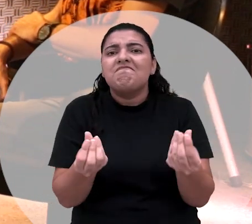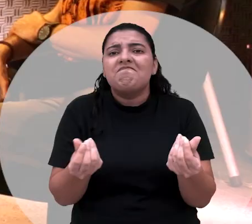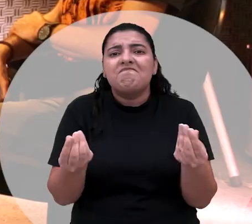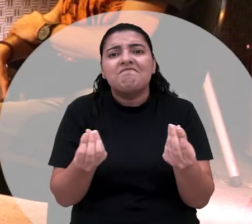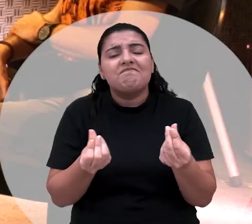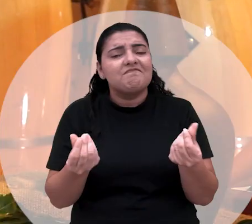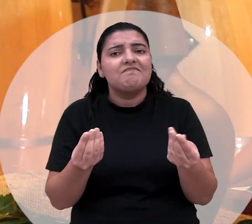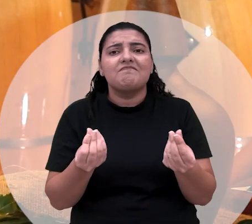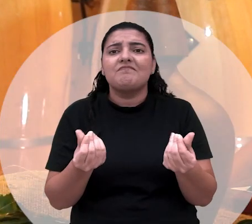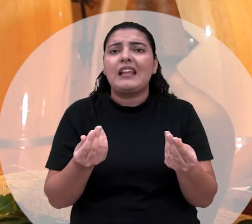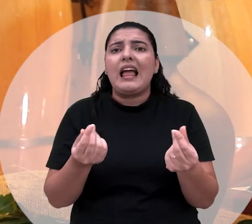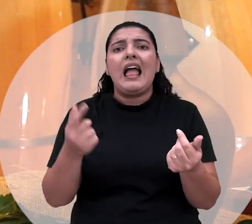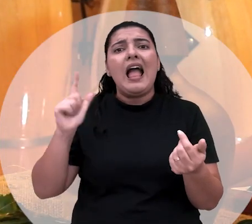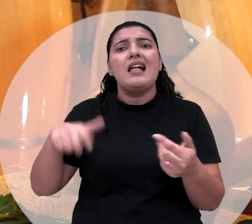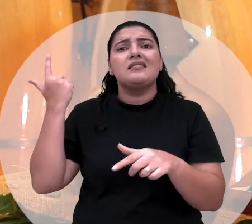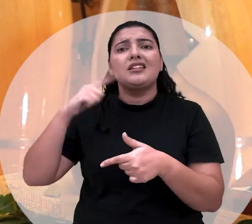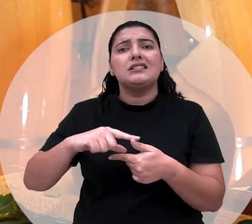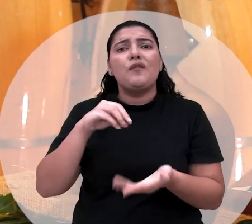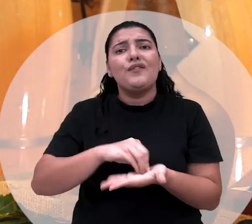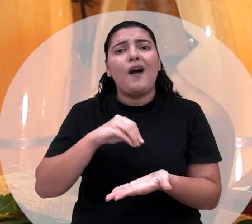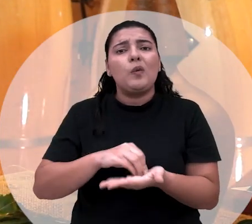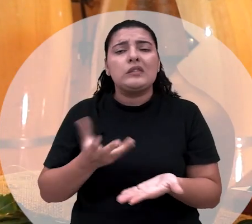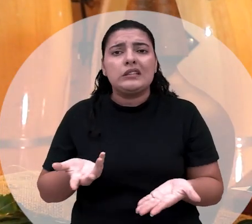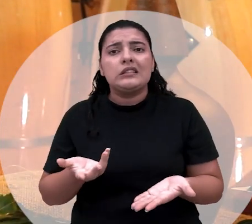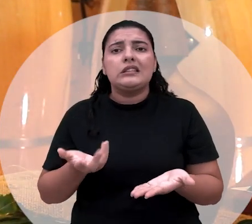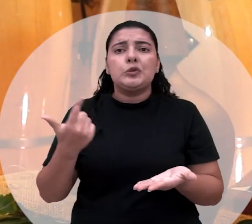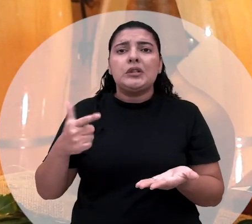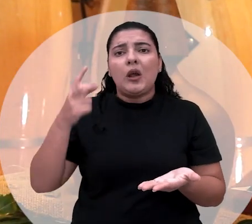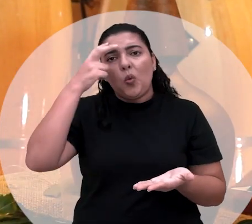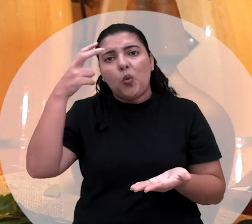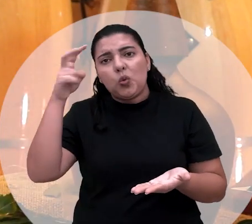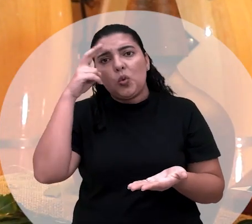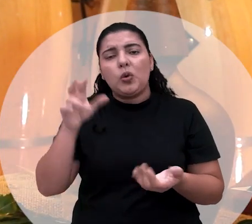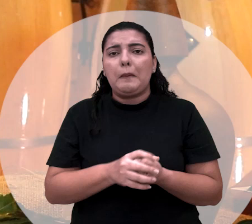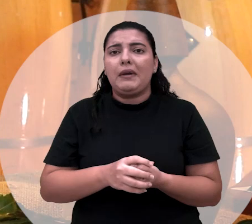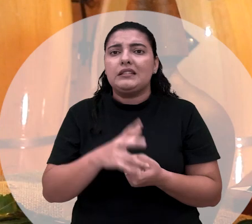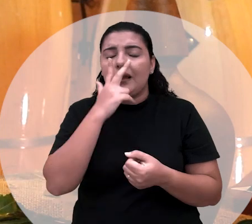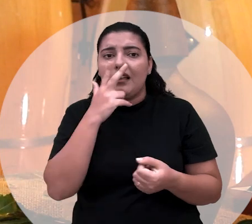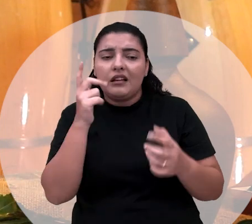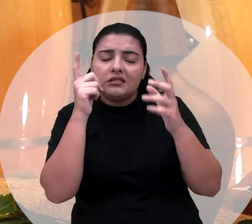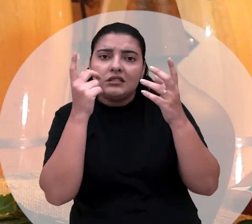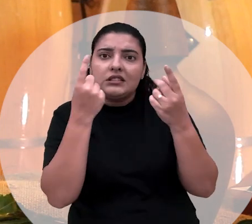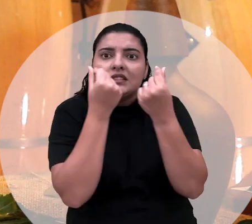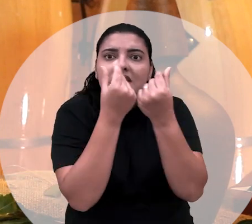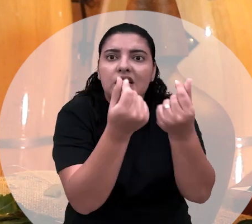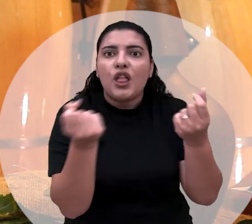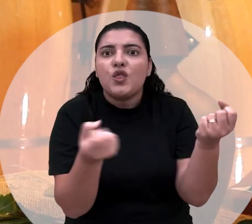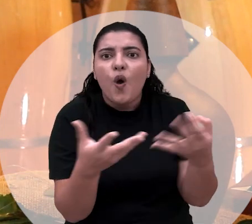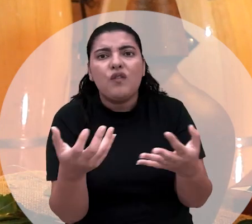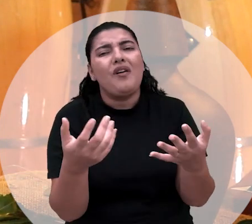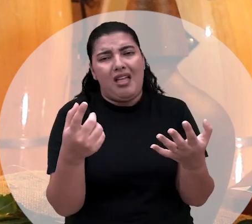a tradição da Umbanda, a cultura que tem. E isso é